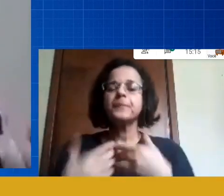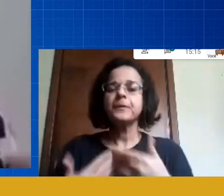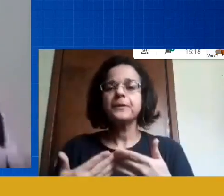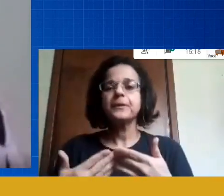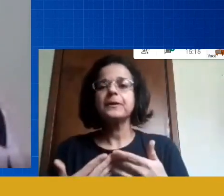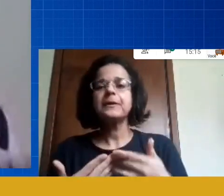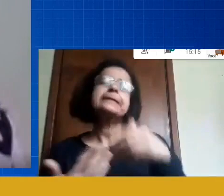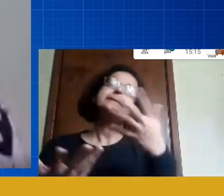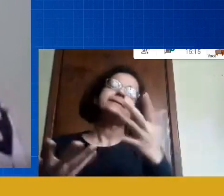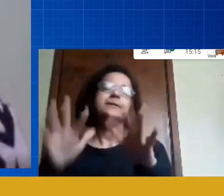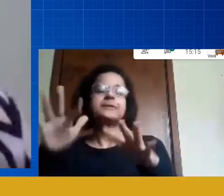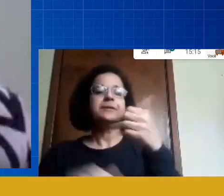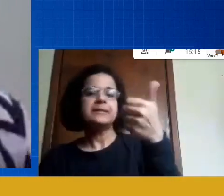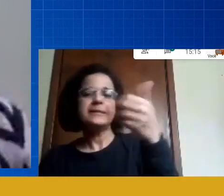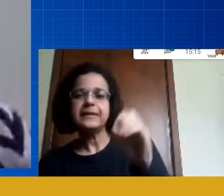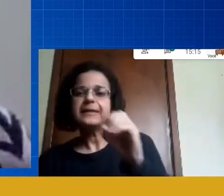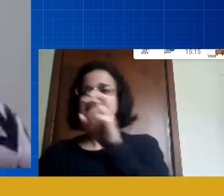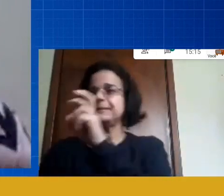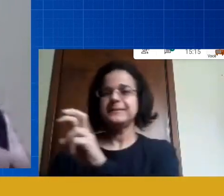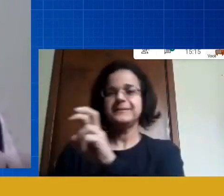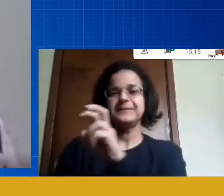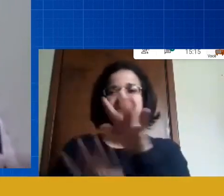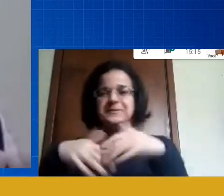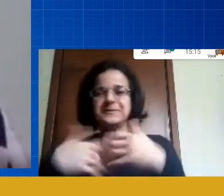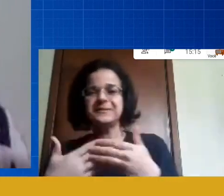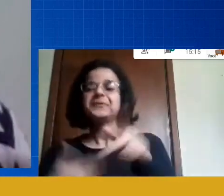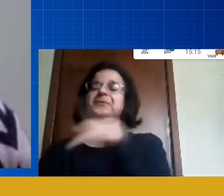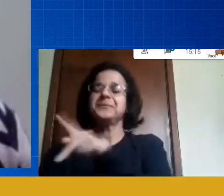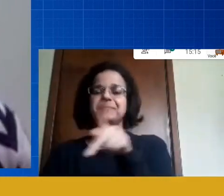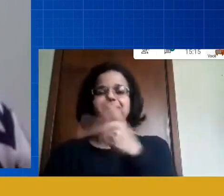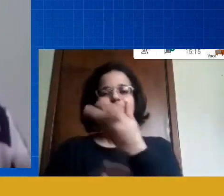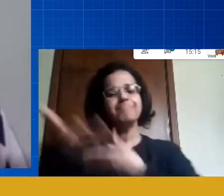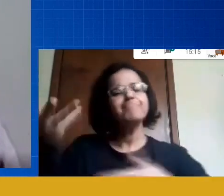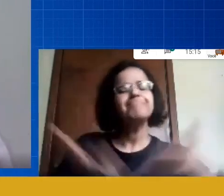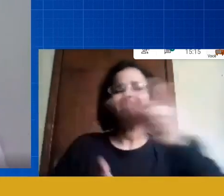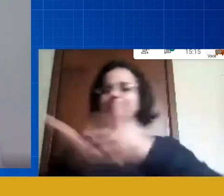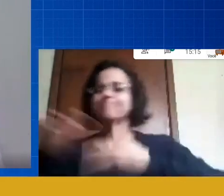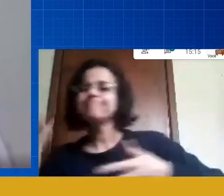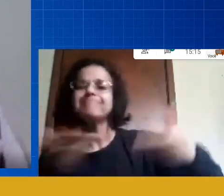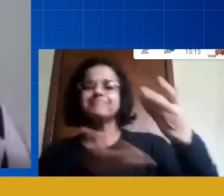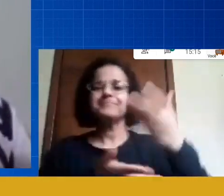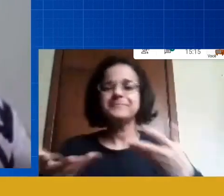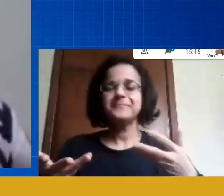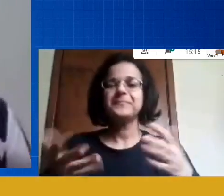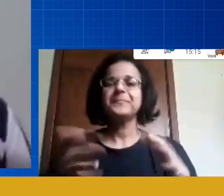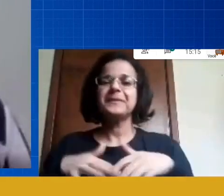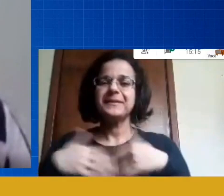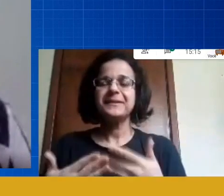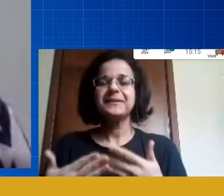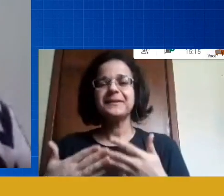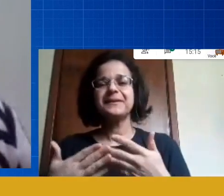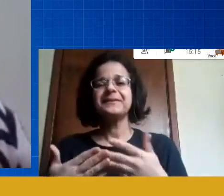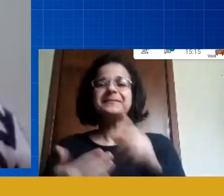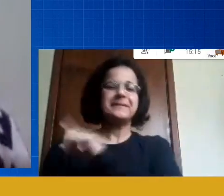com o outro e o professor é um polvo né o professor tá ali depois tá lá aí tem que tomar cuidado com a polvo e aí